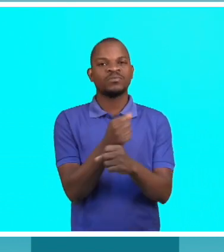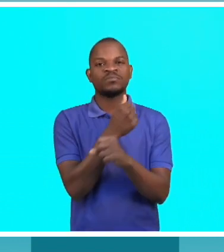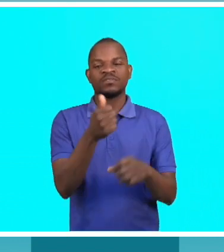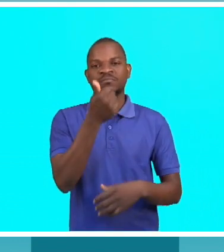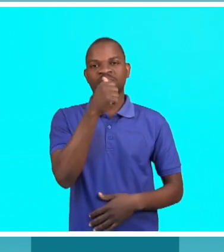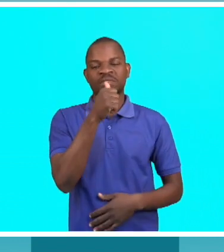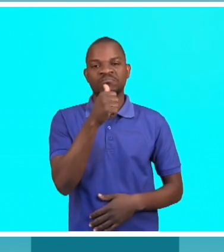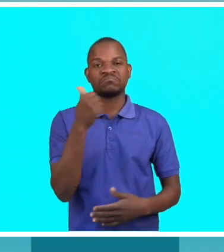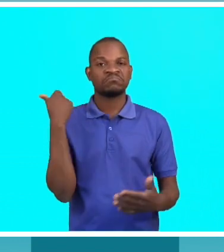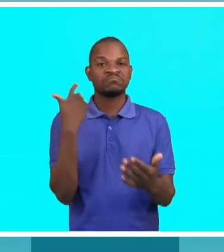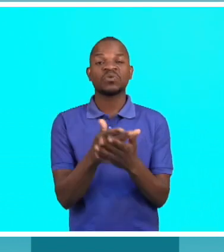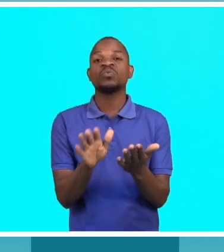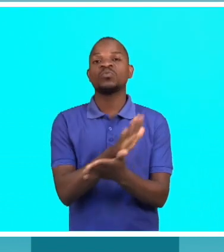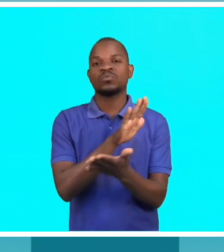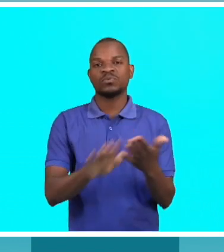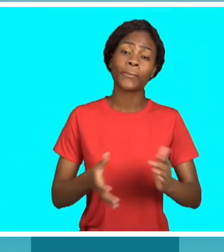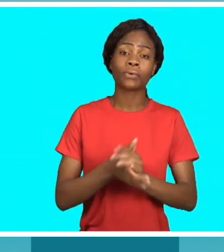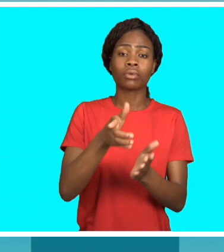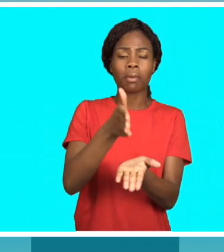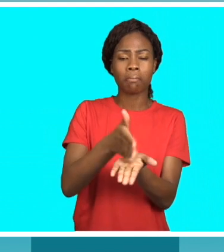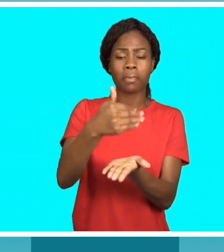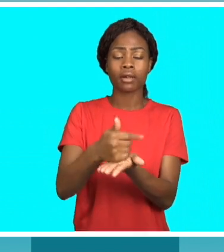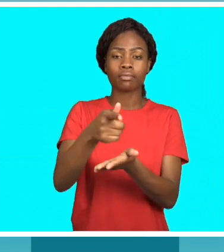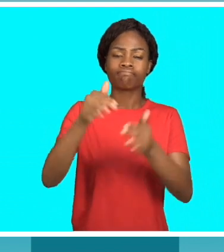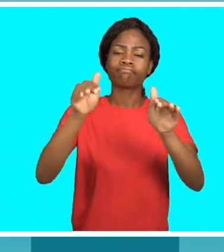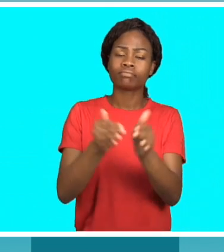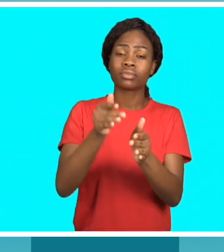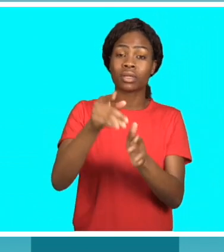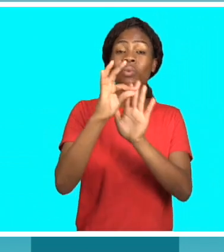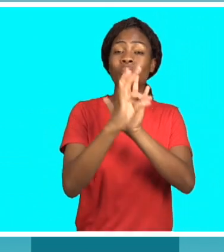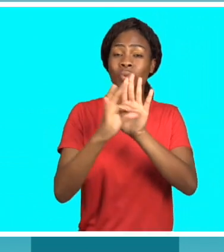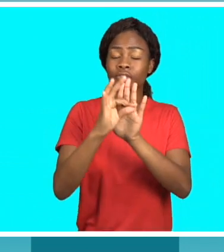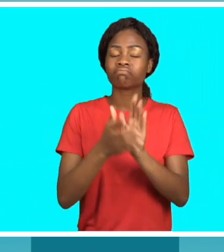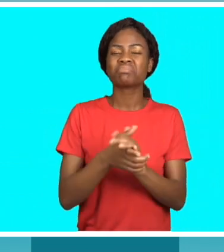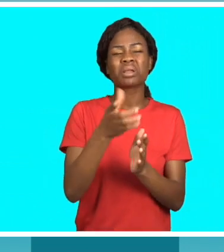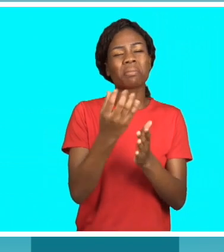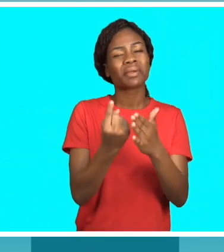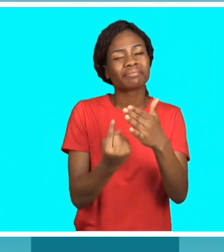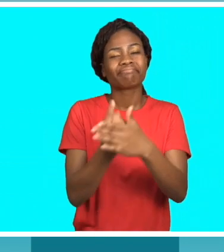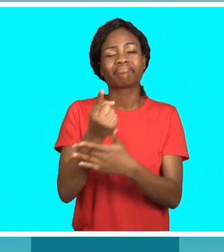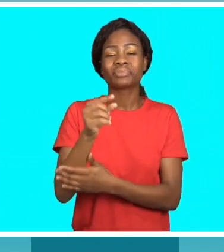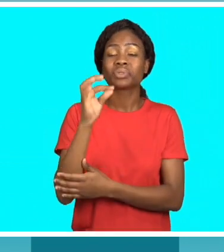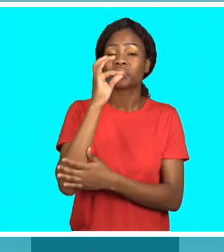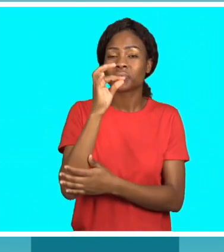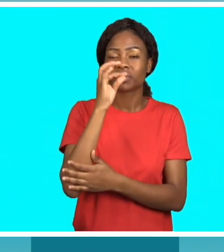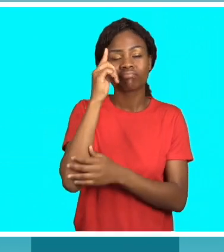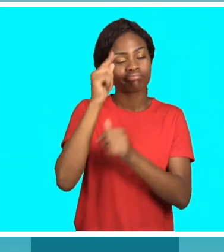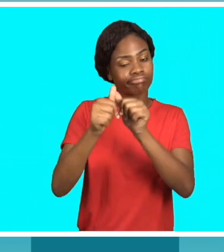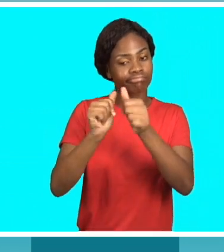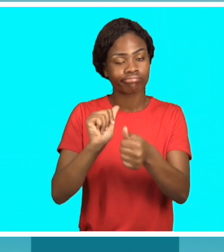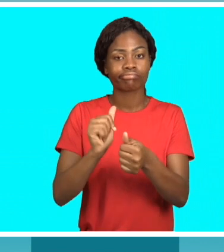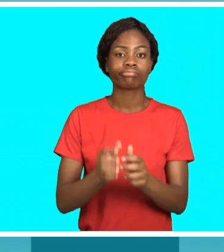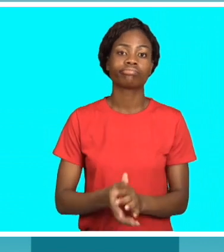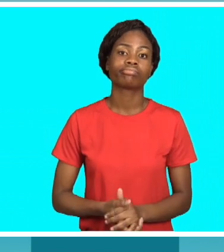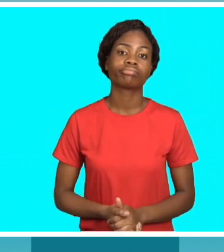consumir nenhum tipo de bebida alcoólica. De acordo com o Gabinete Central do Combate à Droga, o consumo deste tipo de droga pode levar